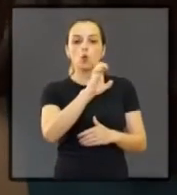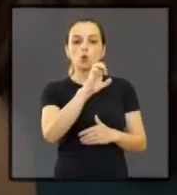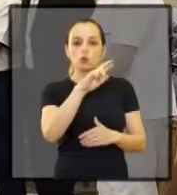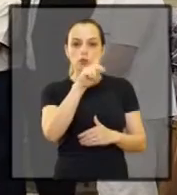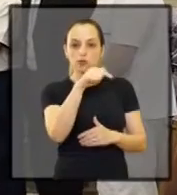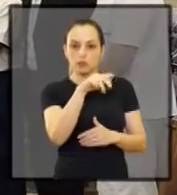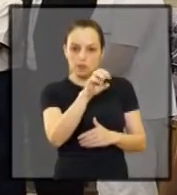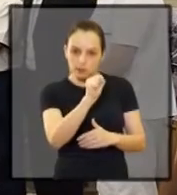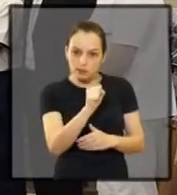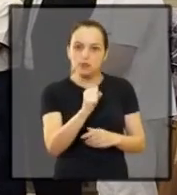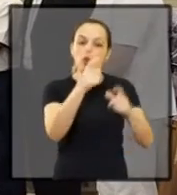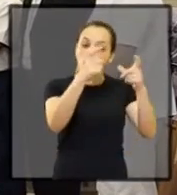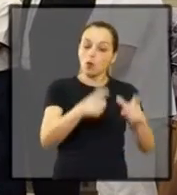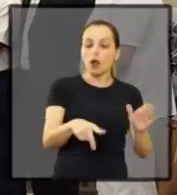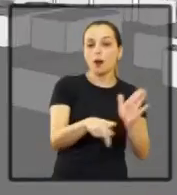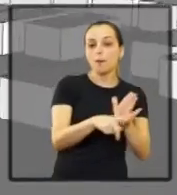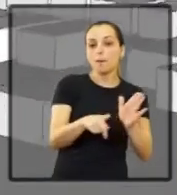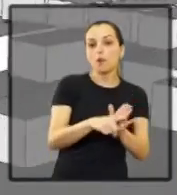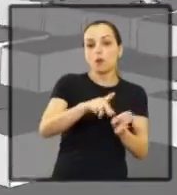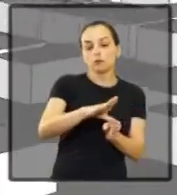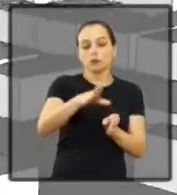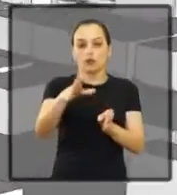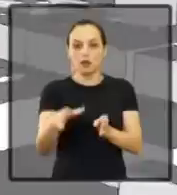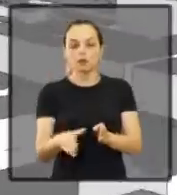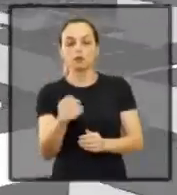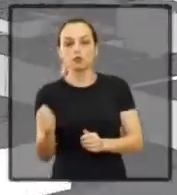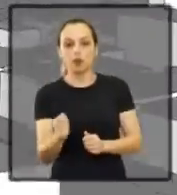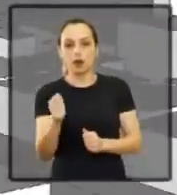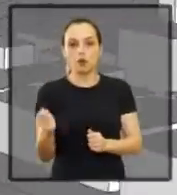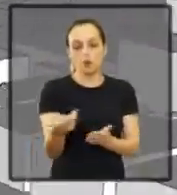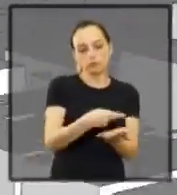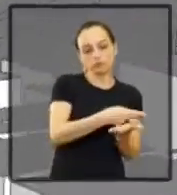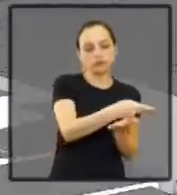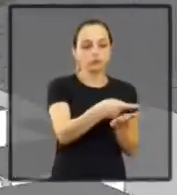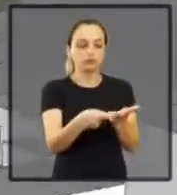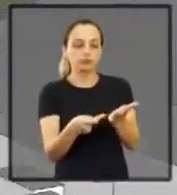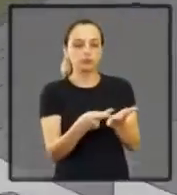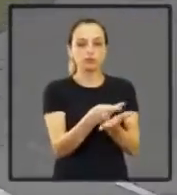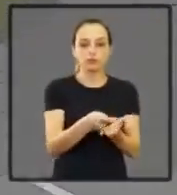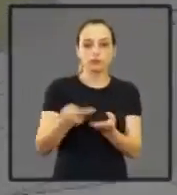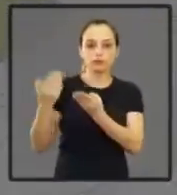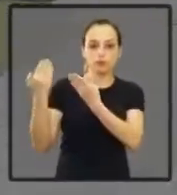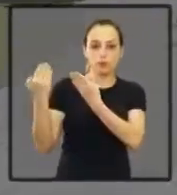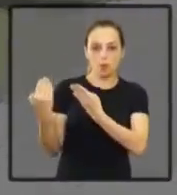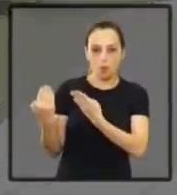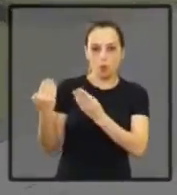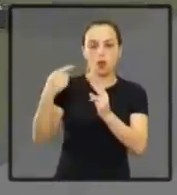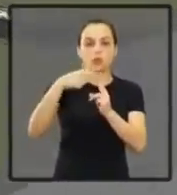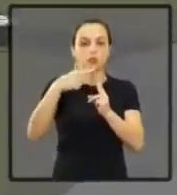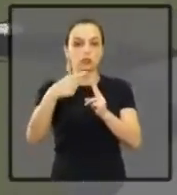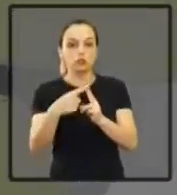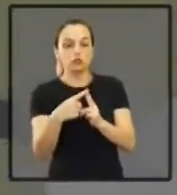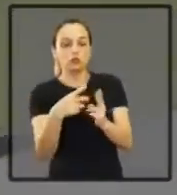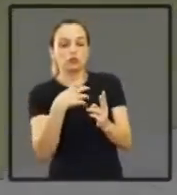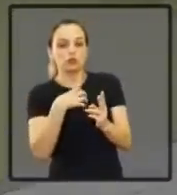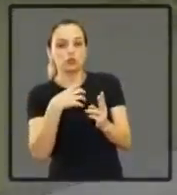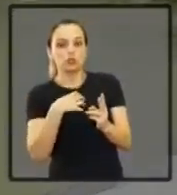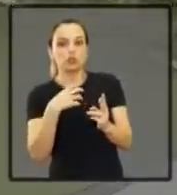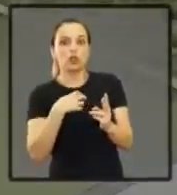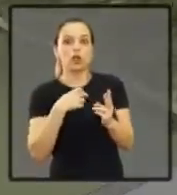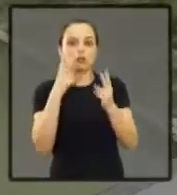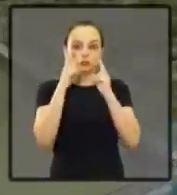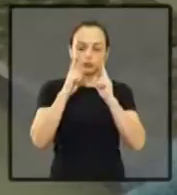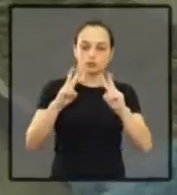da Câmara Municipal de Araraquara. É a maquete eletrônica de duas leituras do Plano Diretor de Araraquara, através de projeto